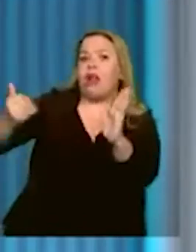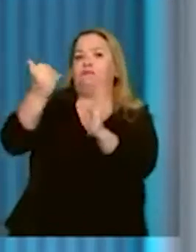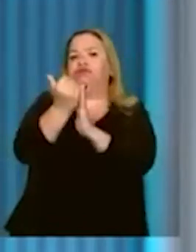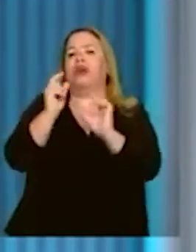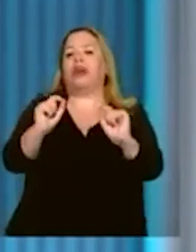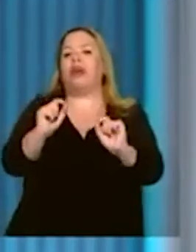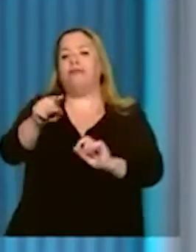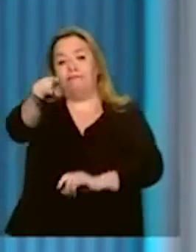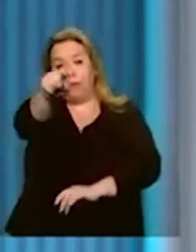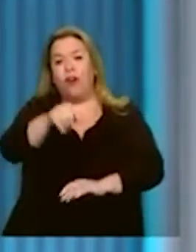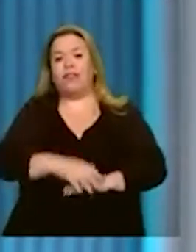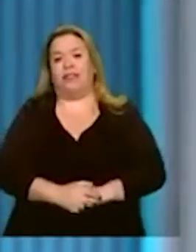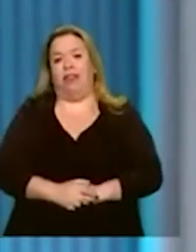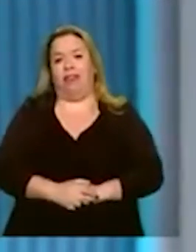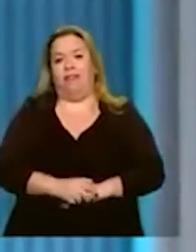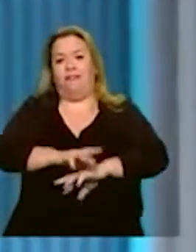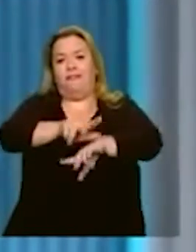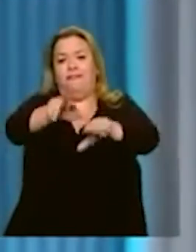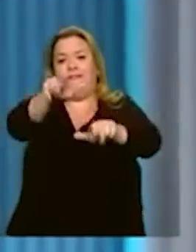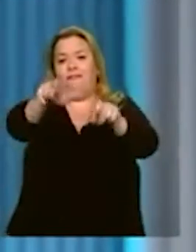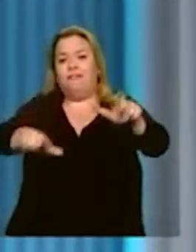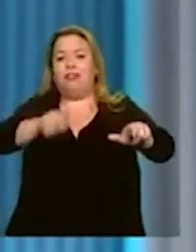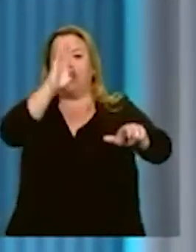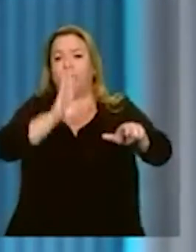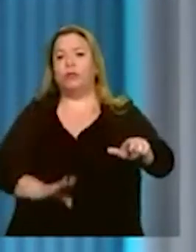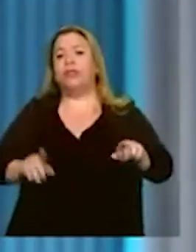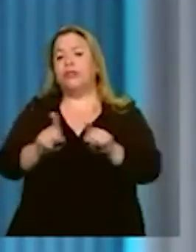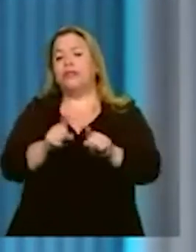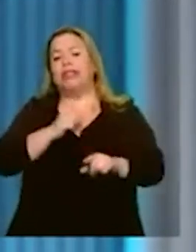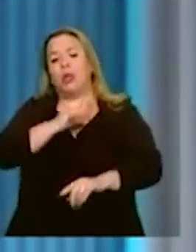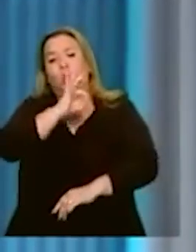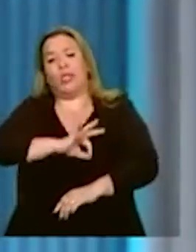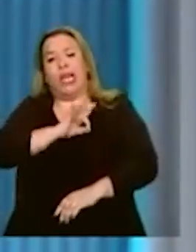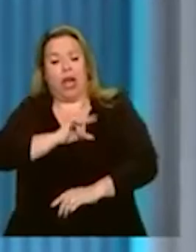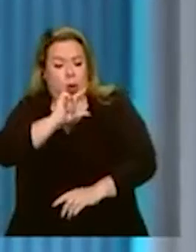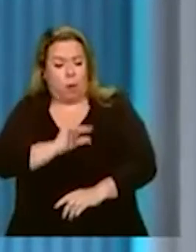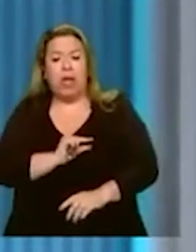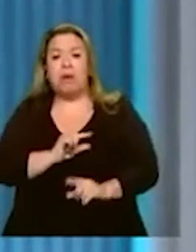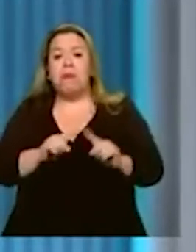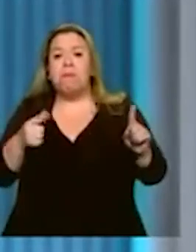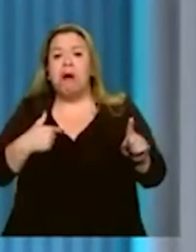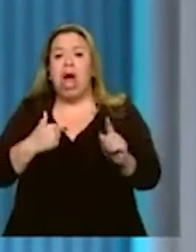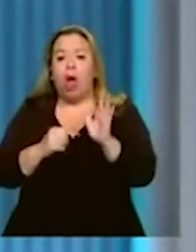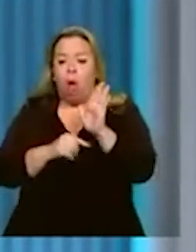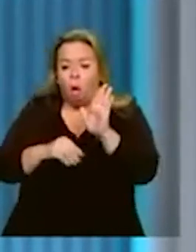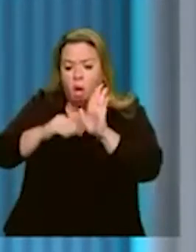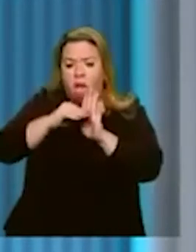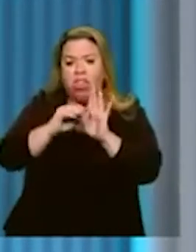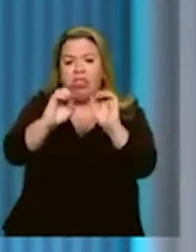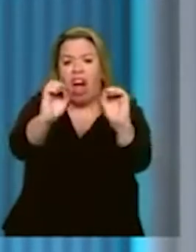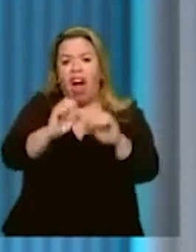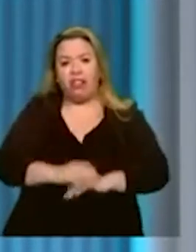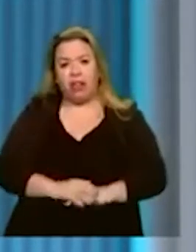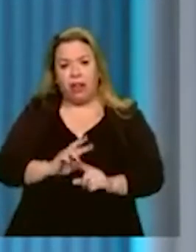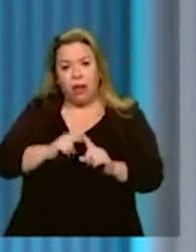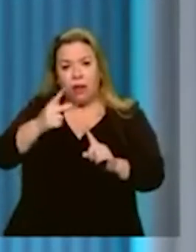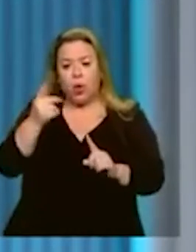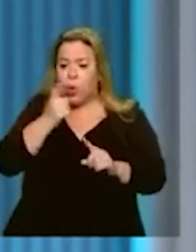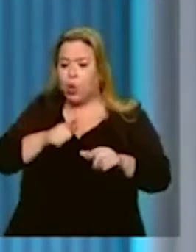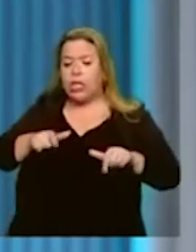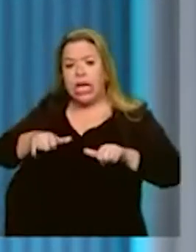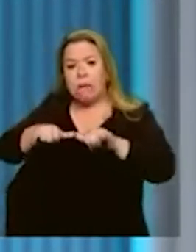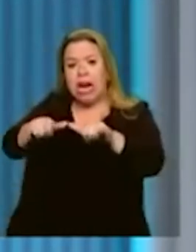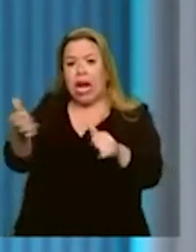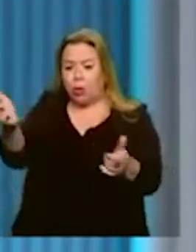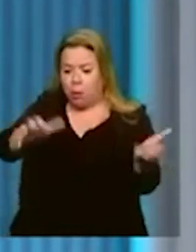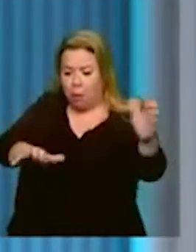dezenas de milhões de brasileiros que ganham um salário mínimo e que não viram a cor do reajuste, que não estão conseguindo fazer um mercado,